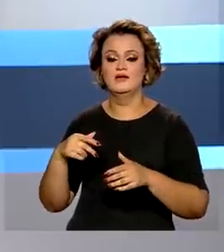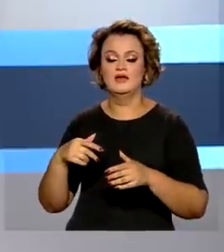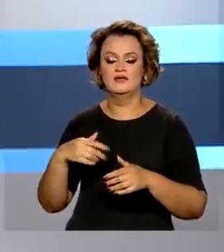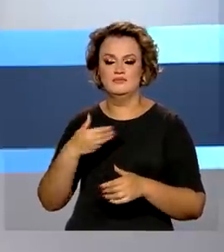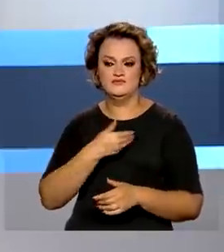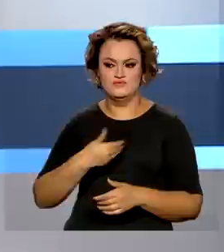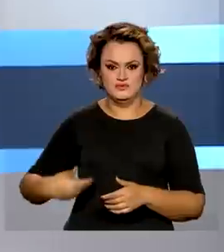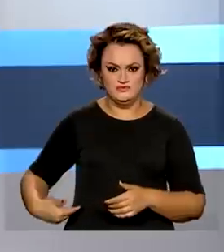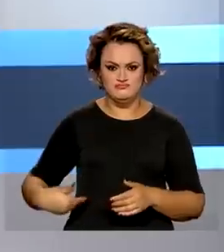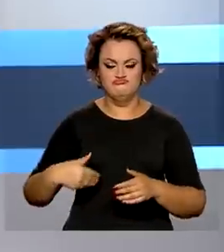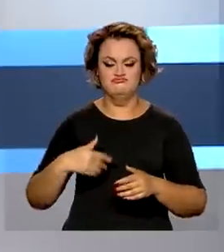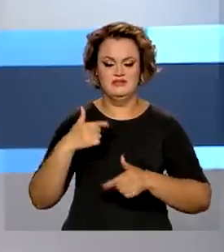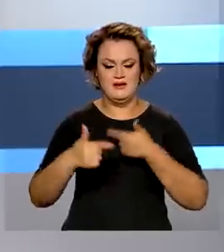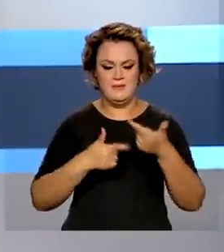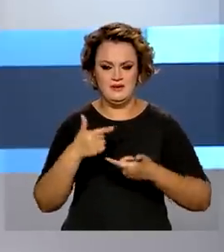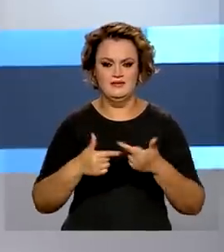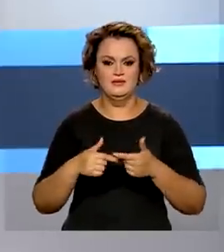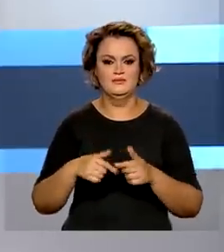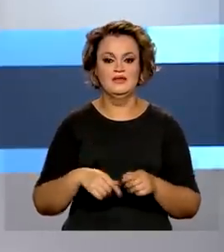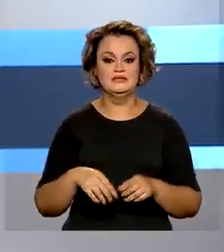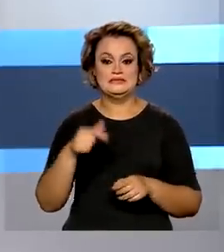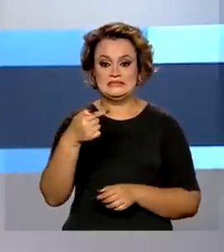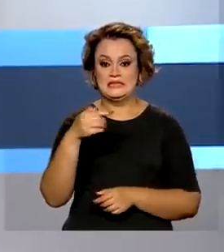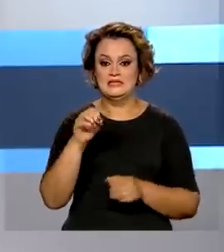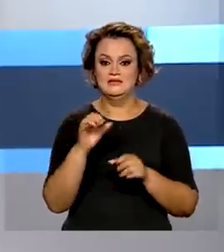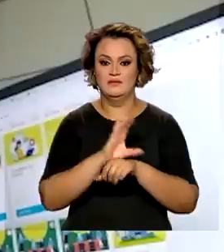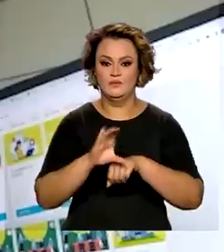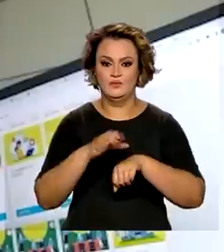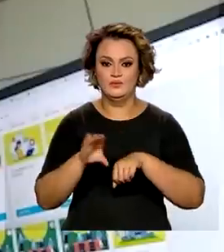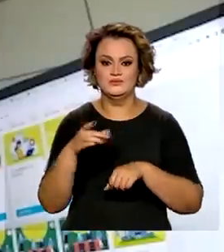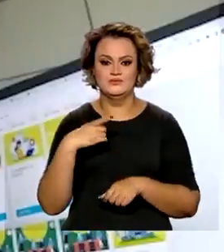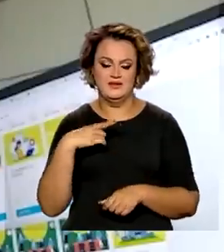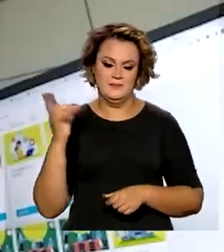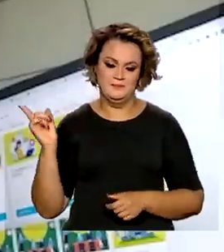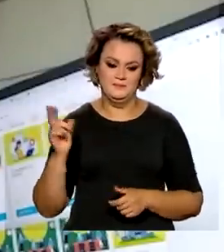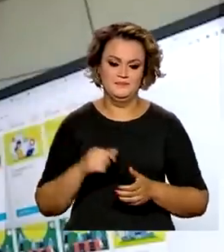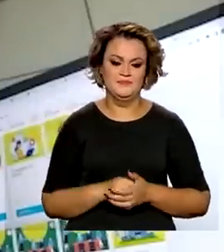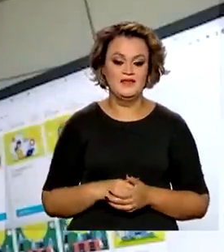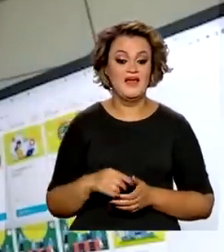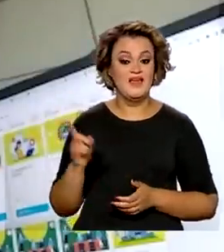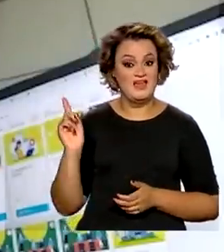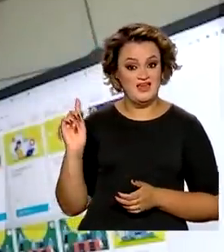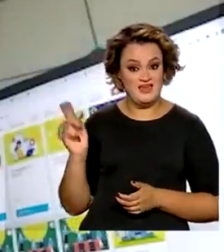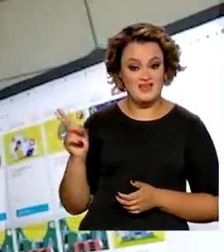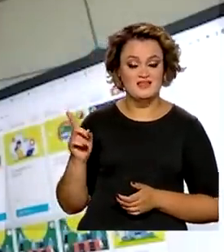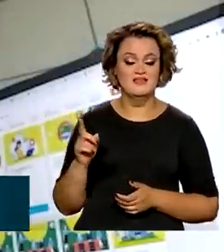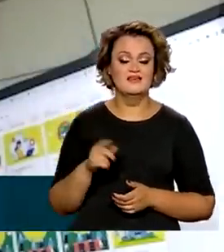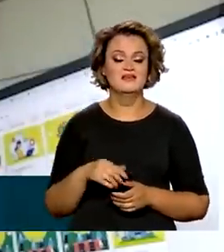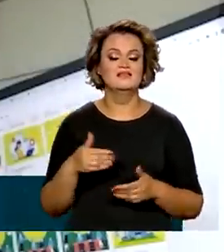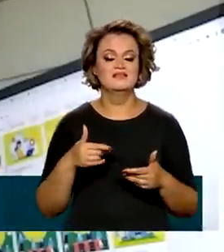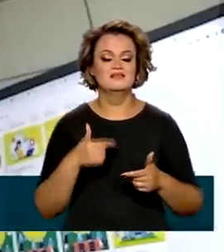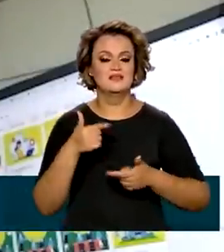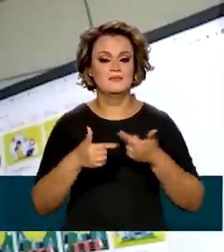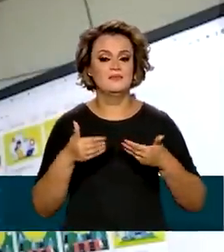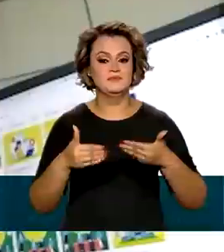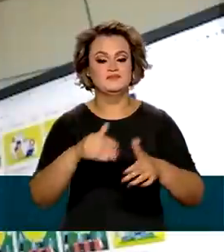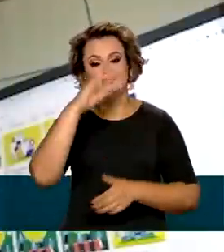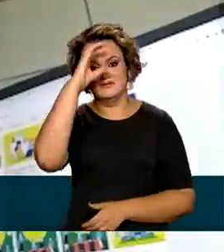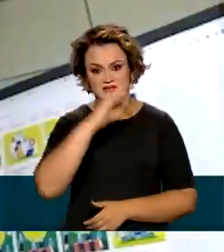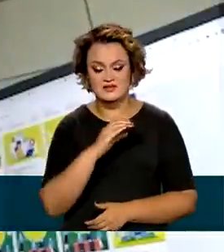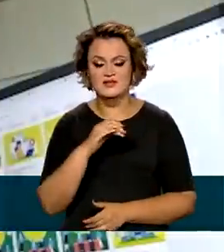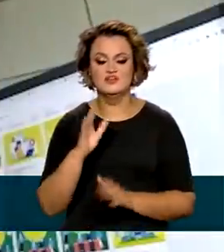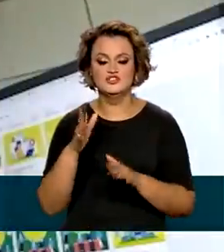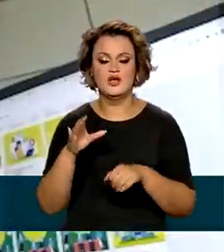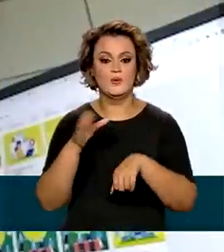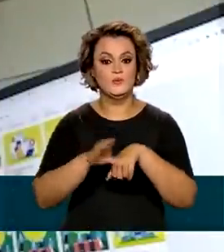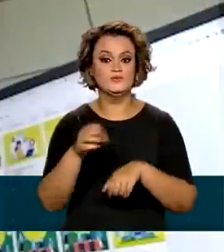Ao todo, já são 70 cursos de forma online. Marco Fragoso trabalha no Ministério da Cidadania e